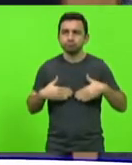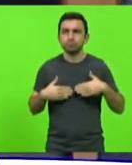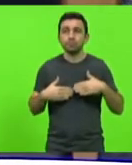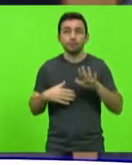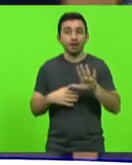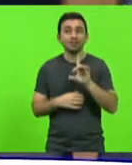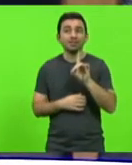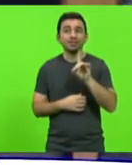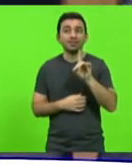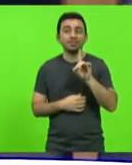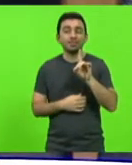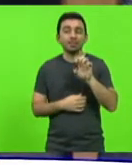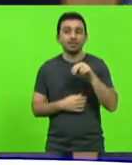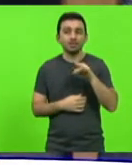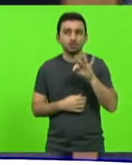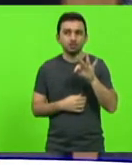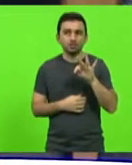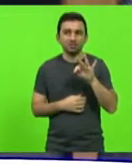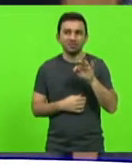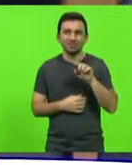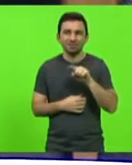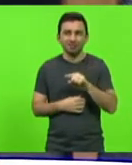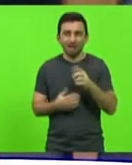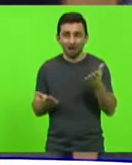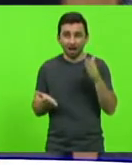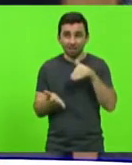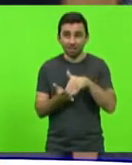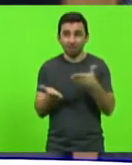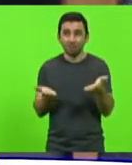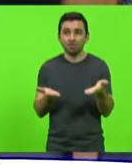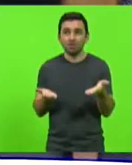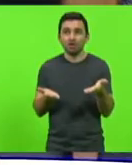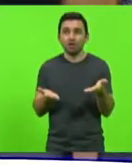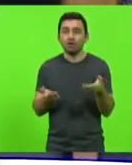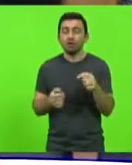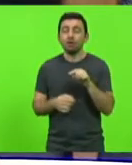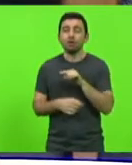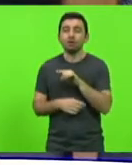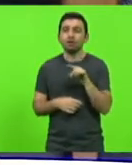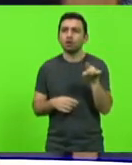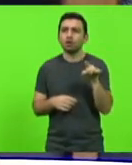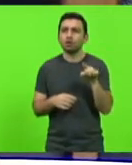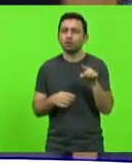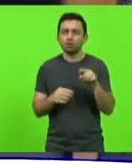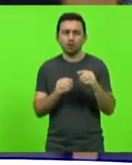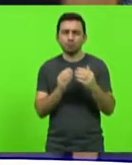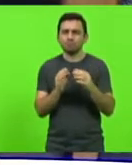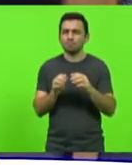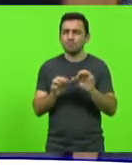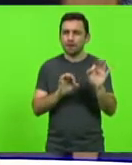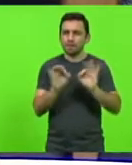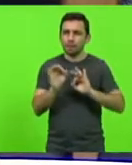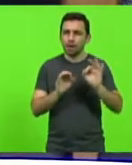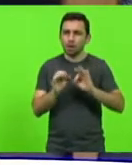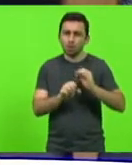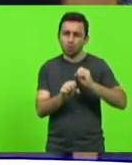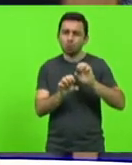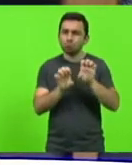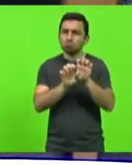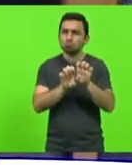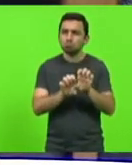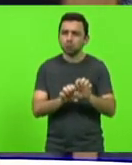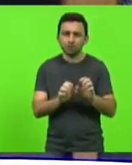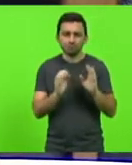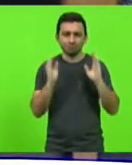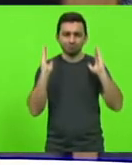DENIT, até a presente data, ele não colocou um guarda-reio, não colocou estrutura, vários